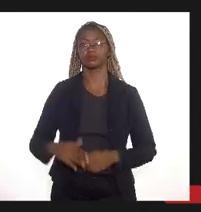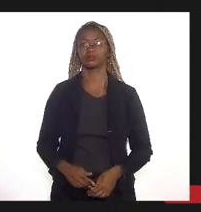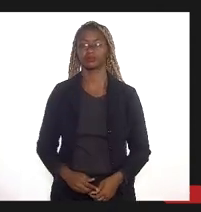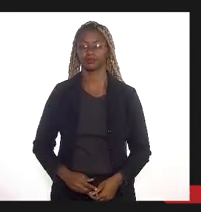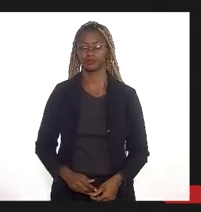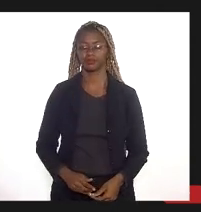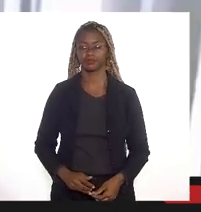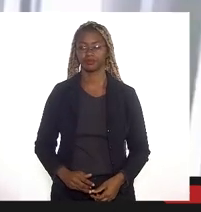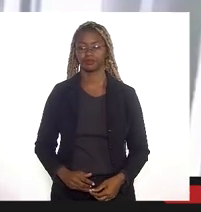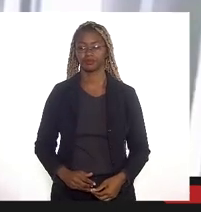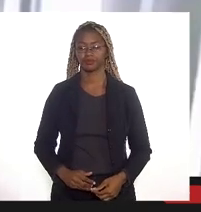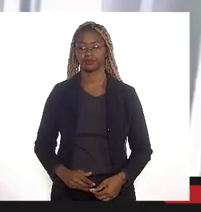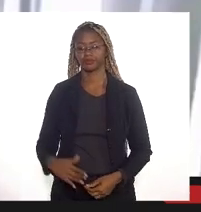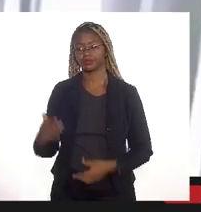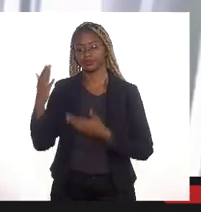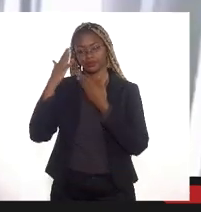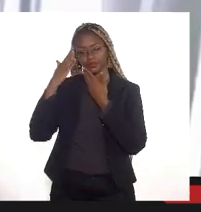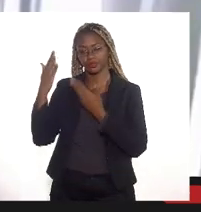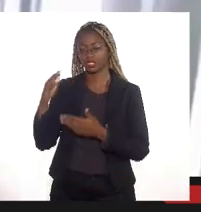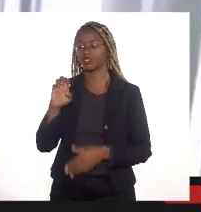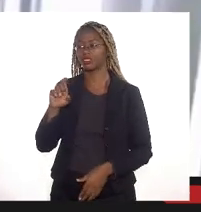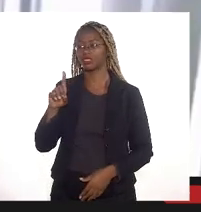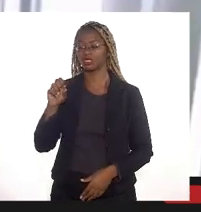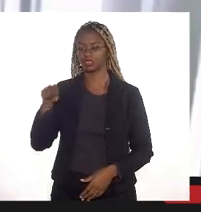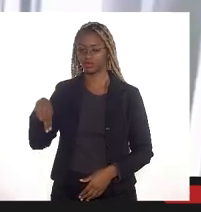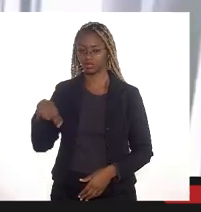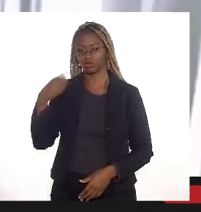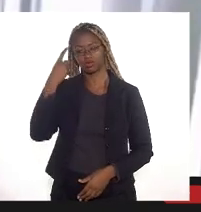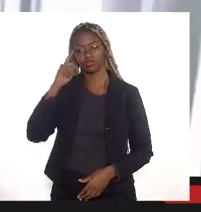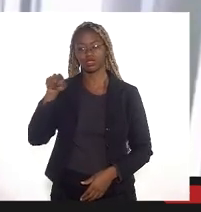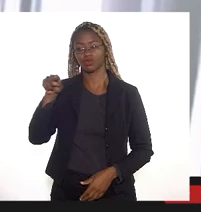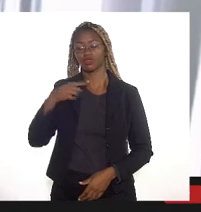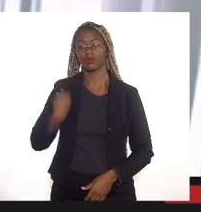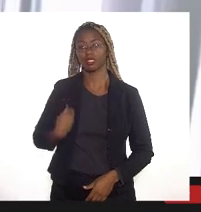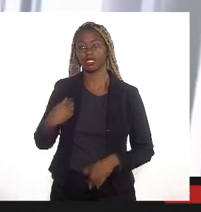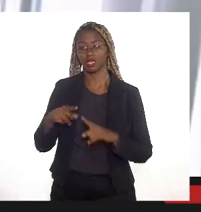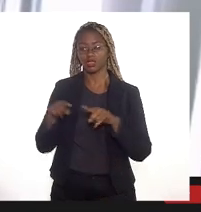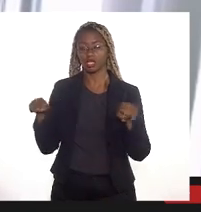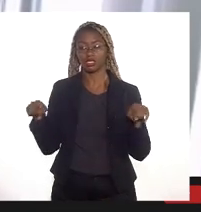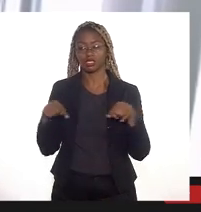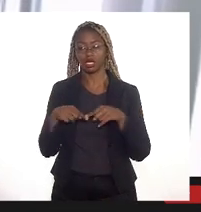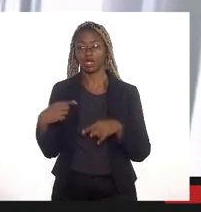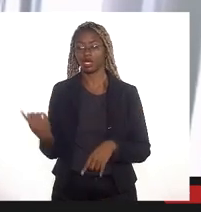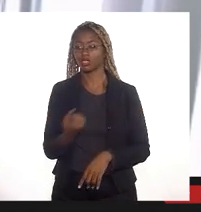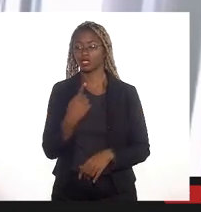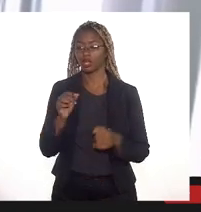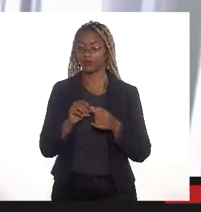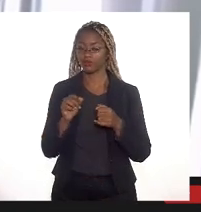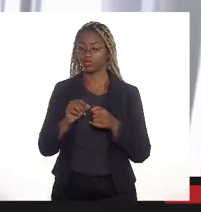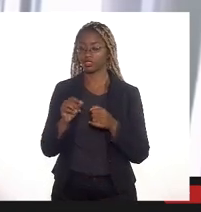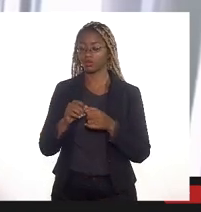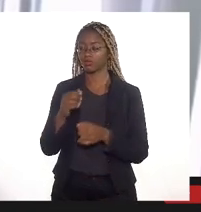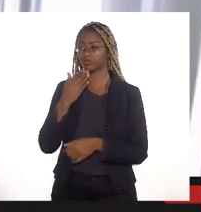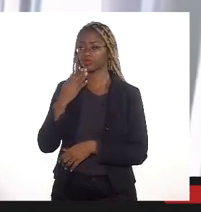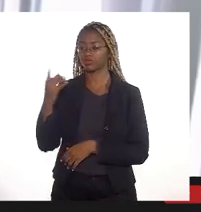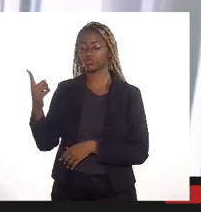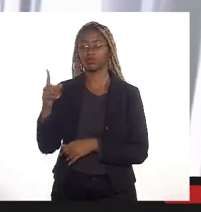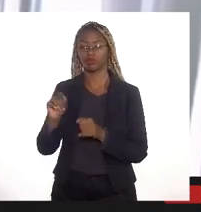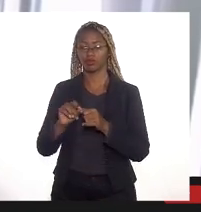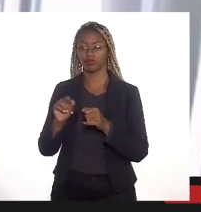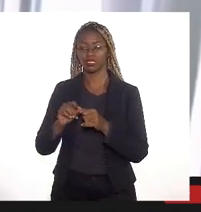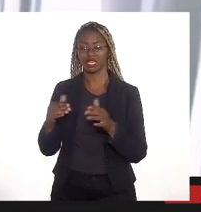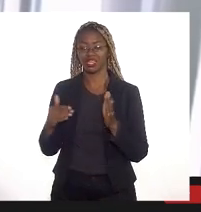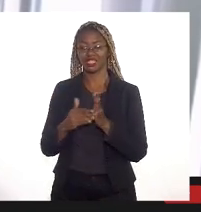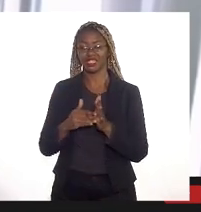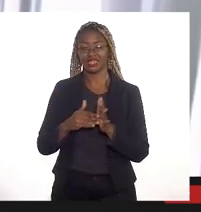obrigado Edson Teixeira eu não sei se o senhor estava na sala nós fizemos um encaminhamento para fazer até